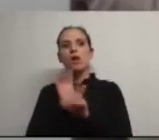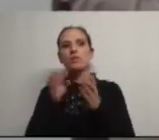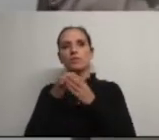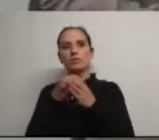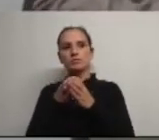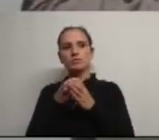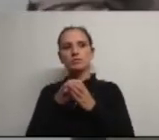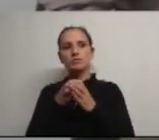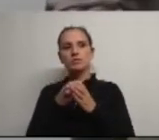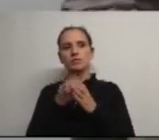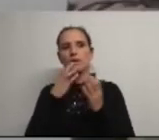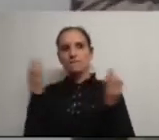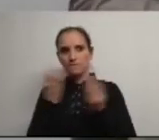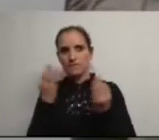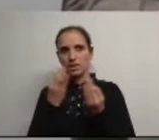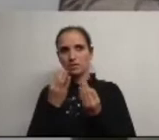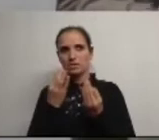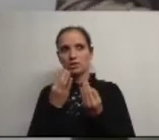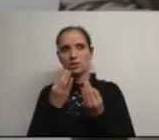e que efetivamente